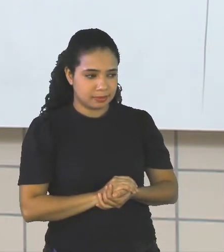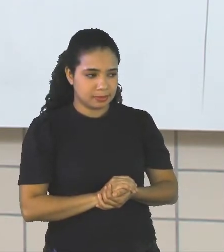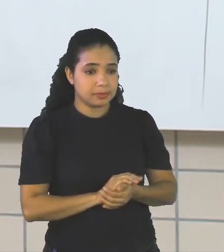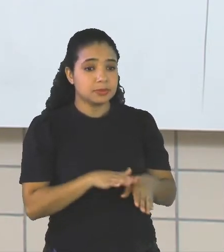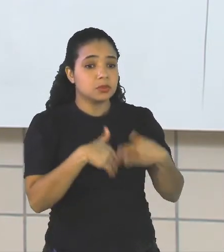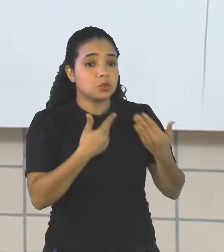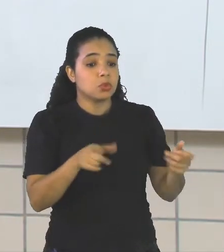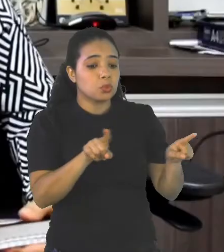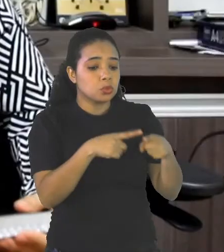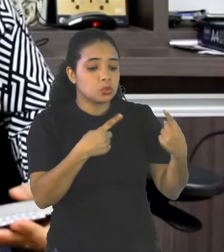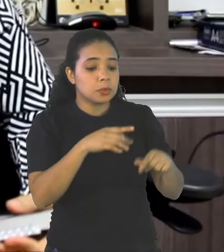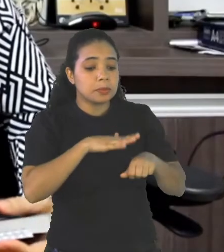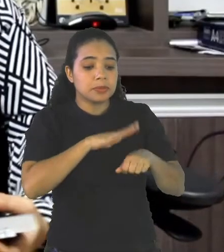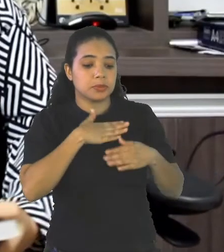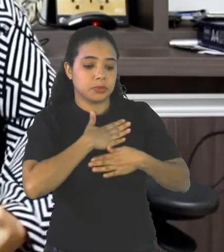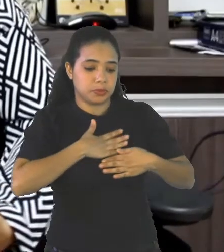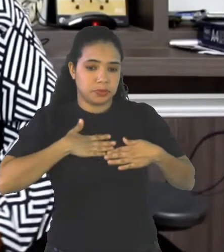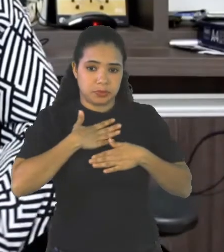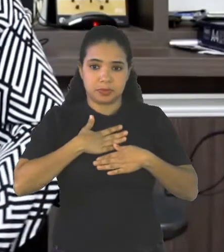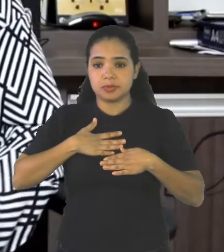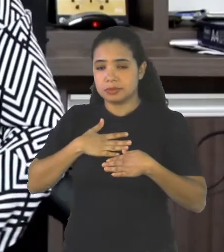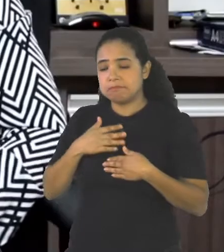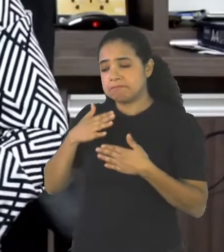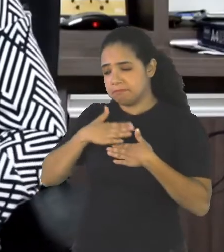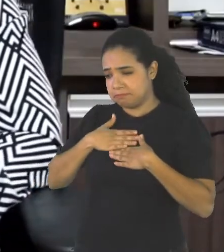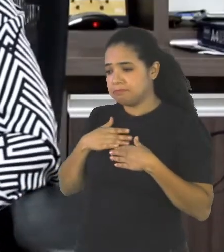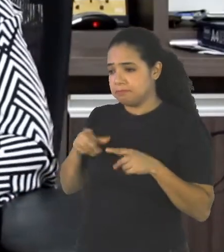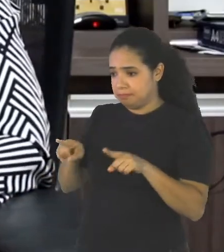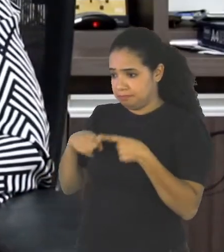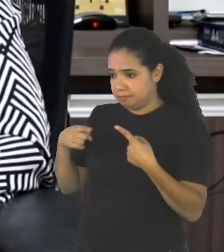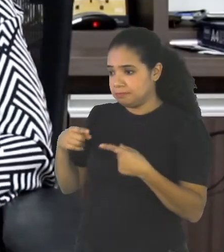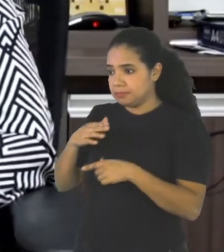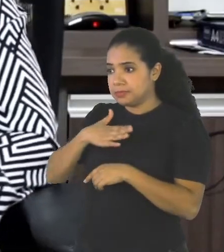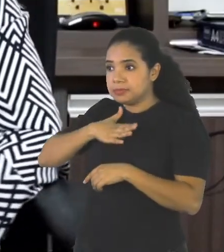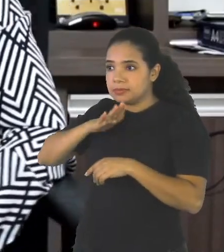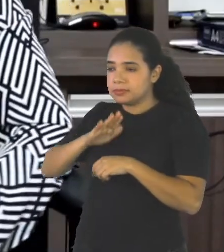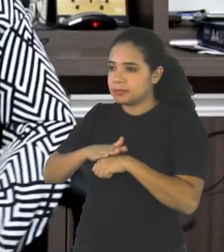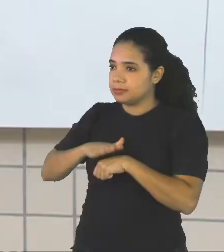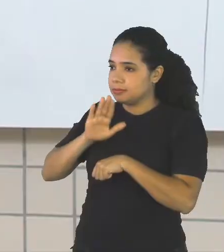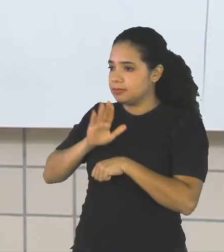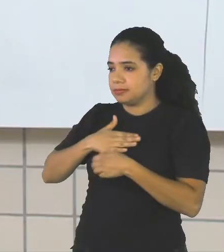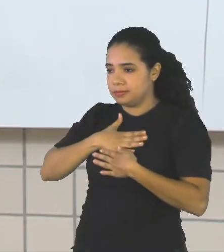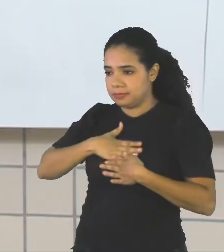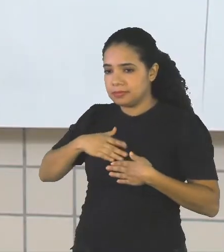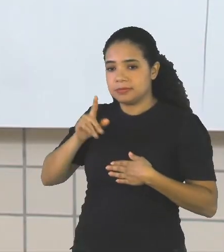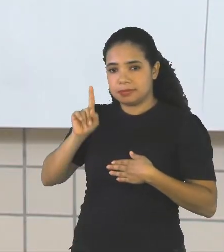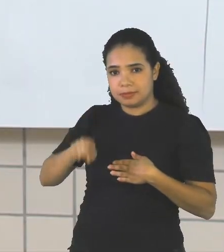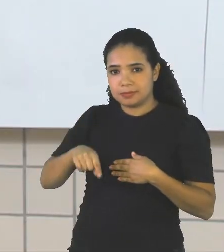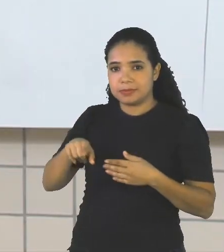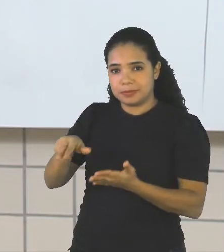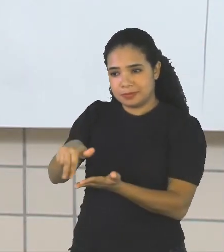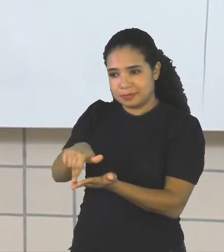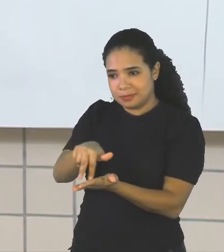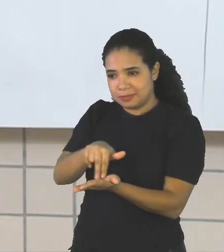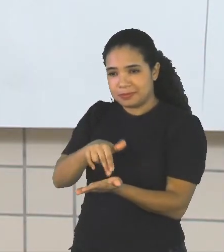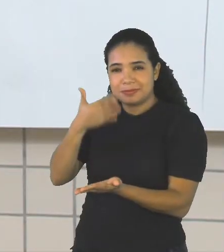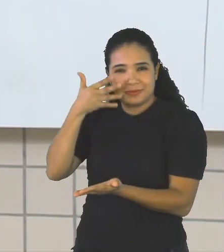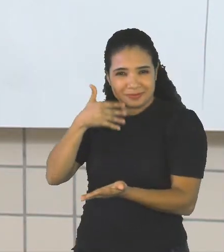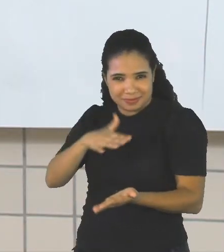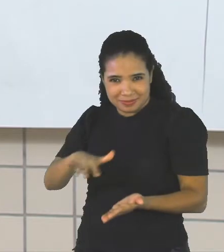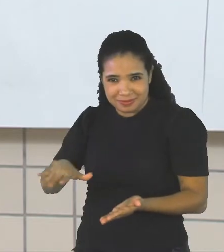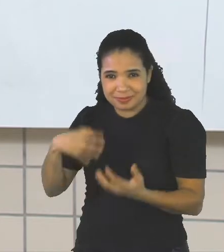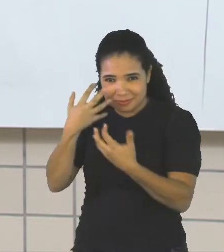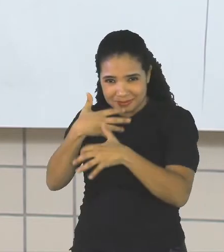Child When I Was A Child My Favorite Song Was Man In The Mirror Dani When You Were